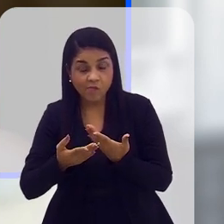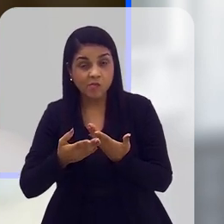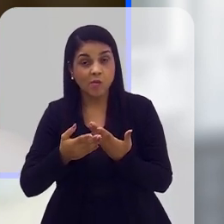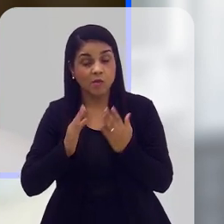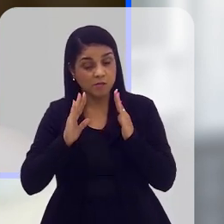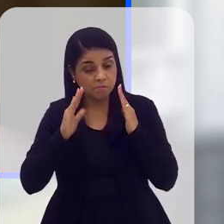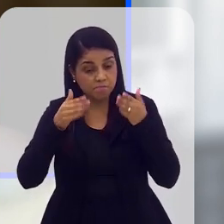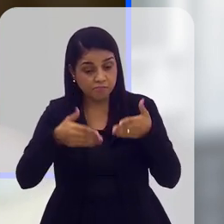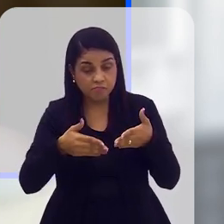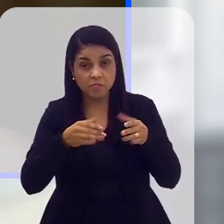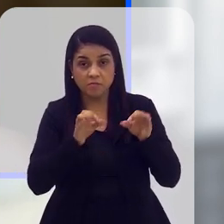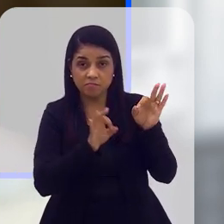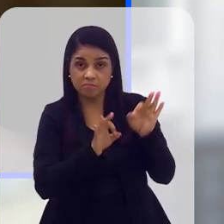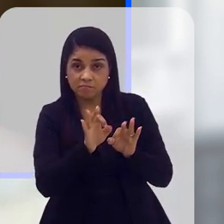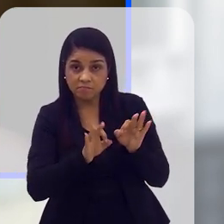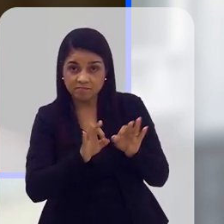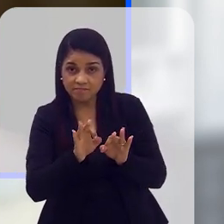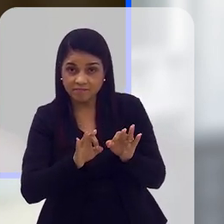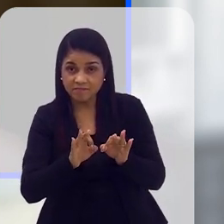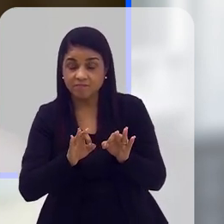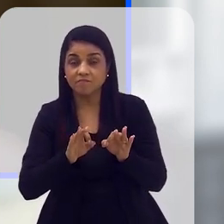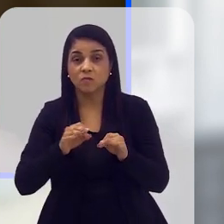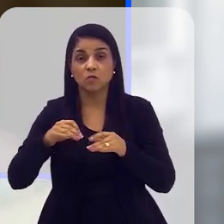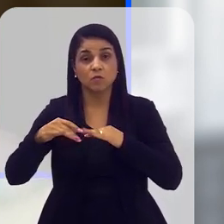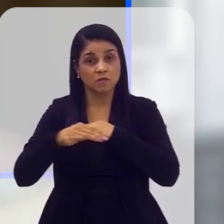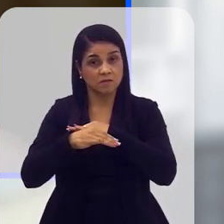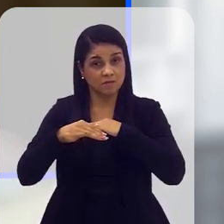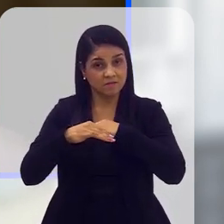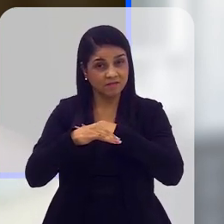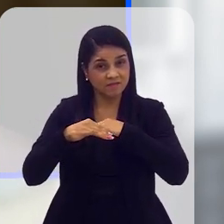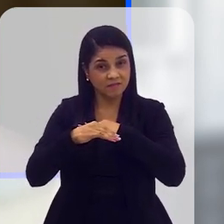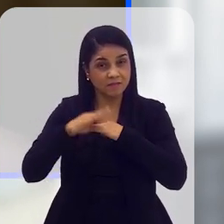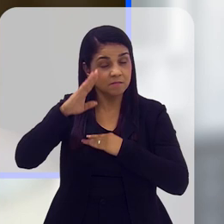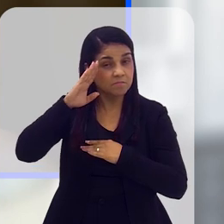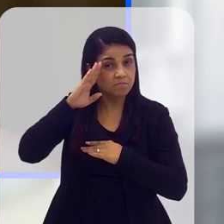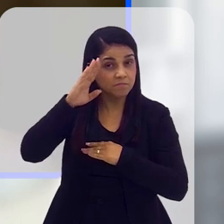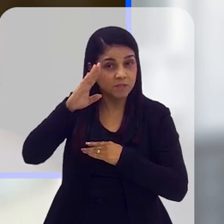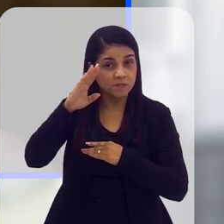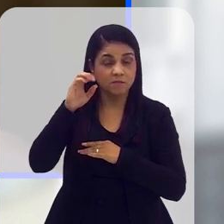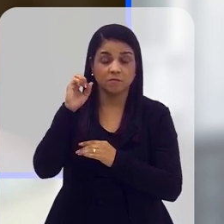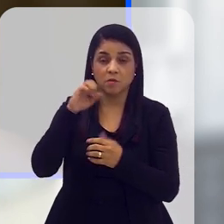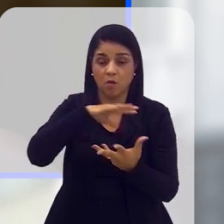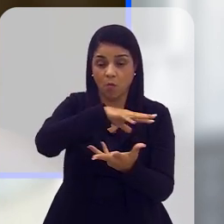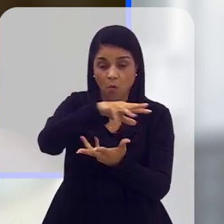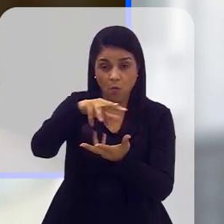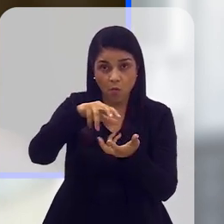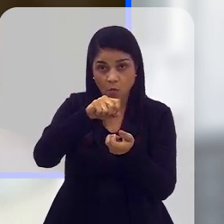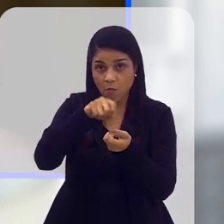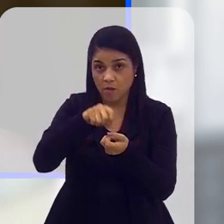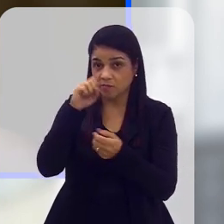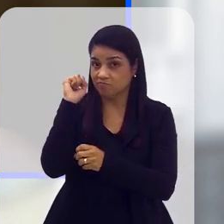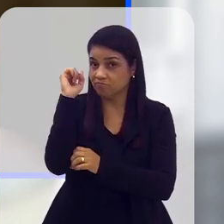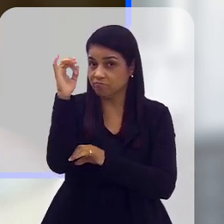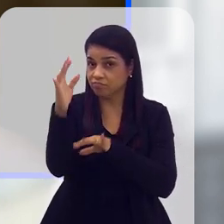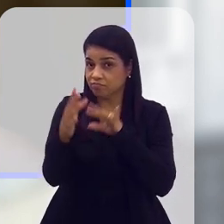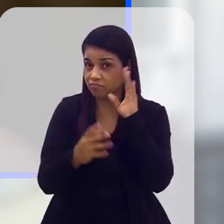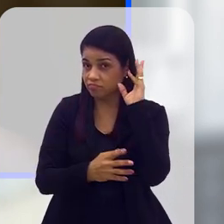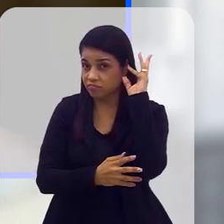específica do planejamento urbano é essencial, principalmente o planejamento urbano ambiental, com essa